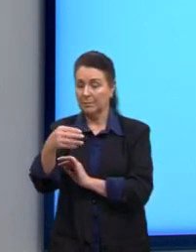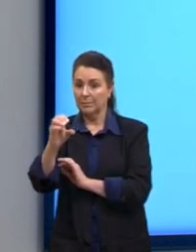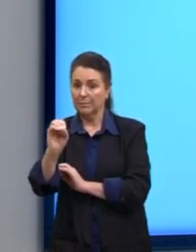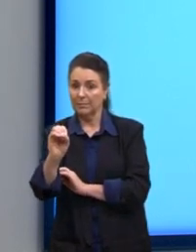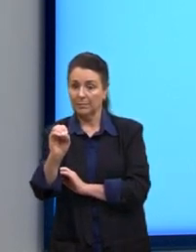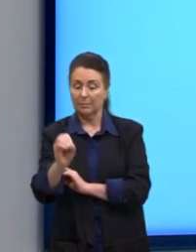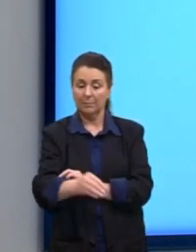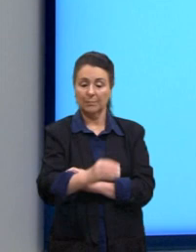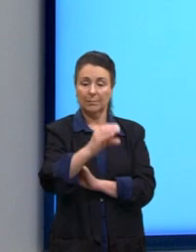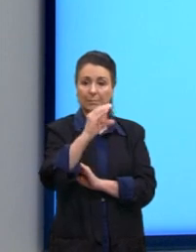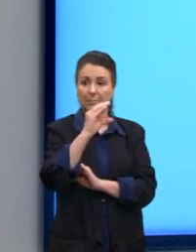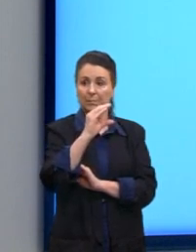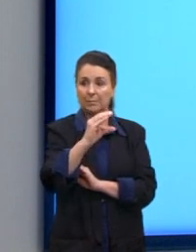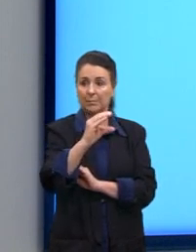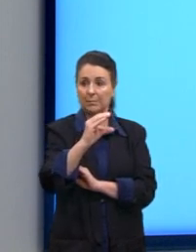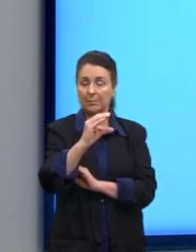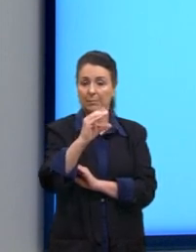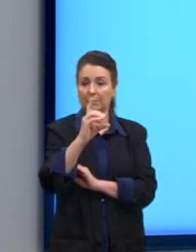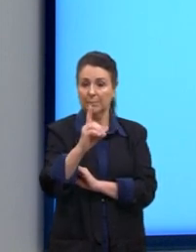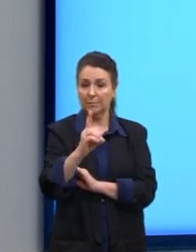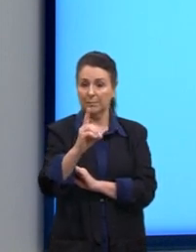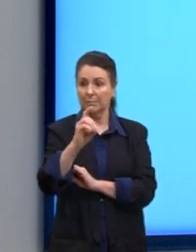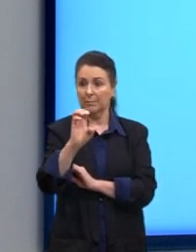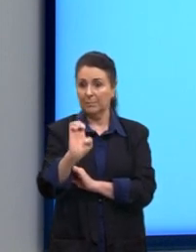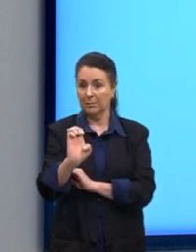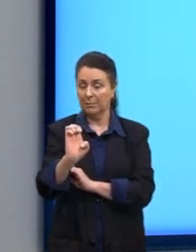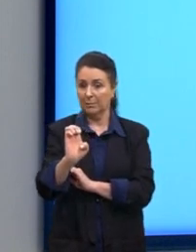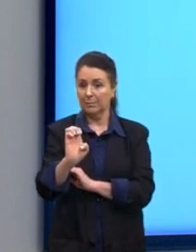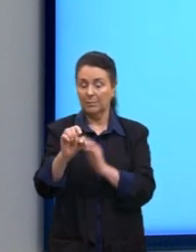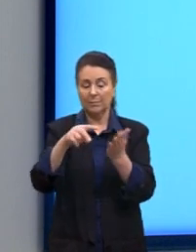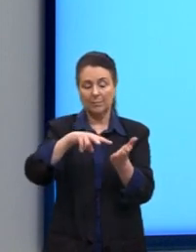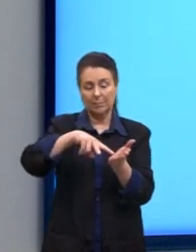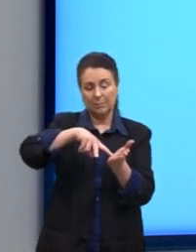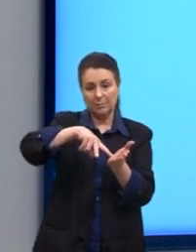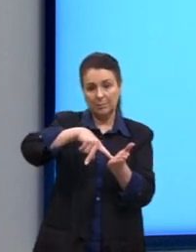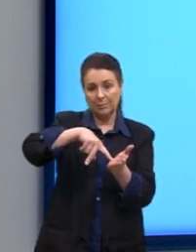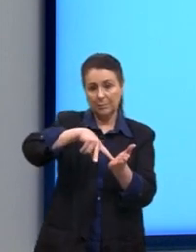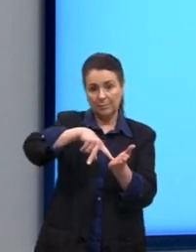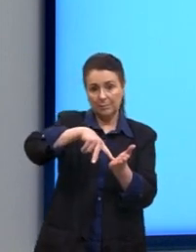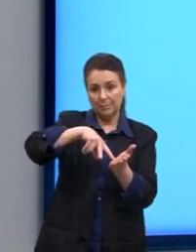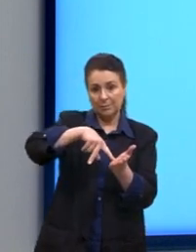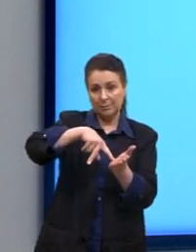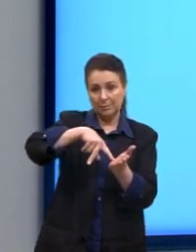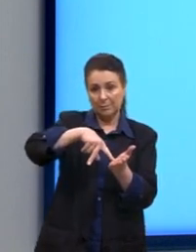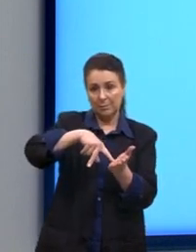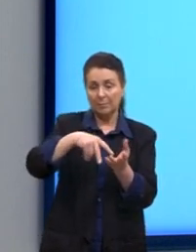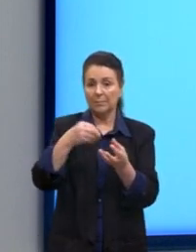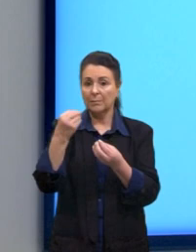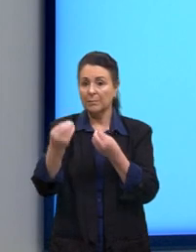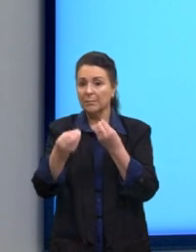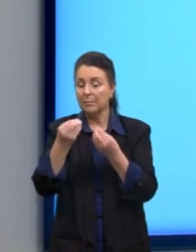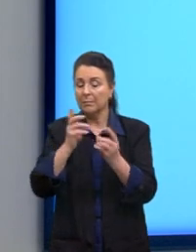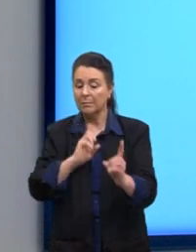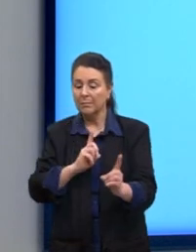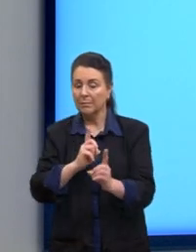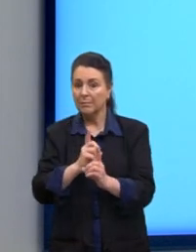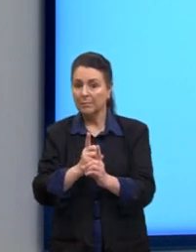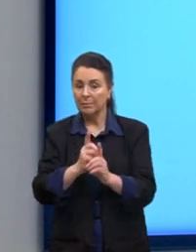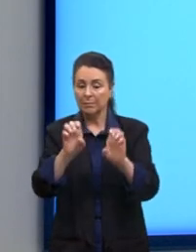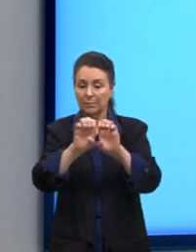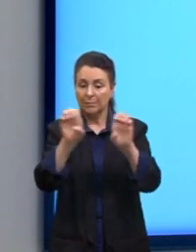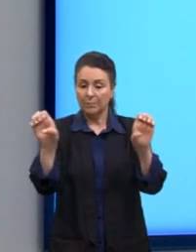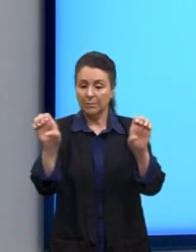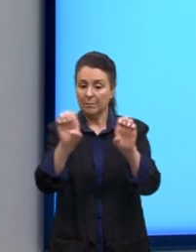letra C, D e E, elas remetem a circunferências. Como que nós vamos chegar, então, na equação